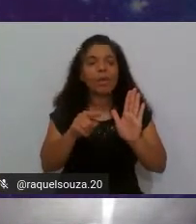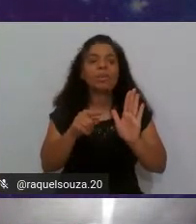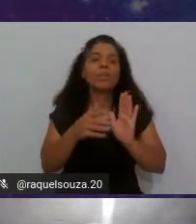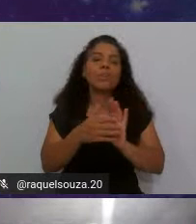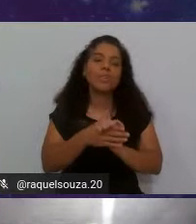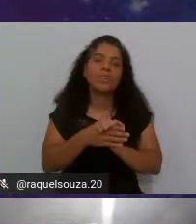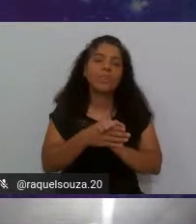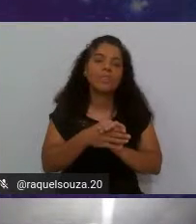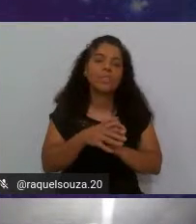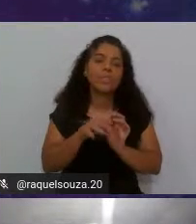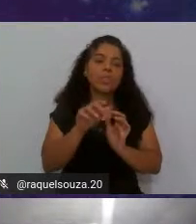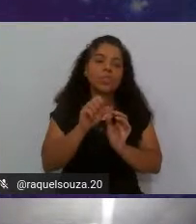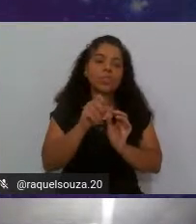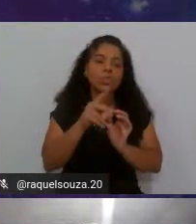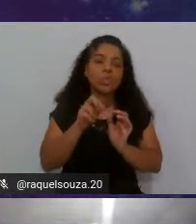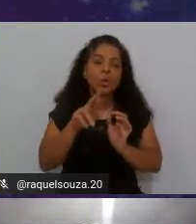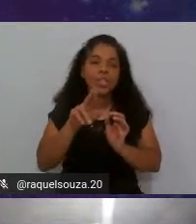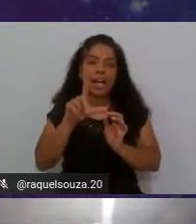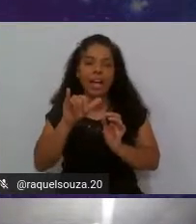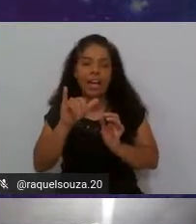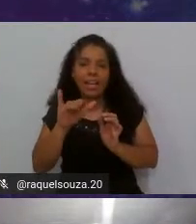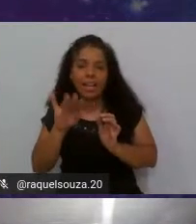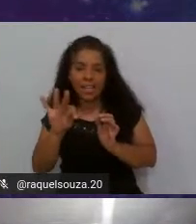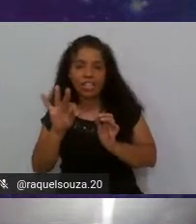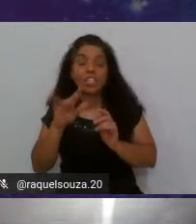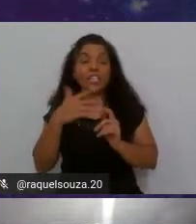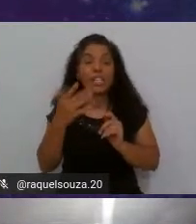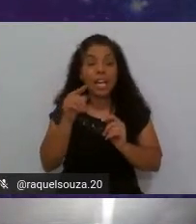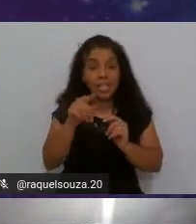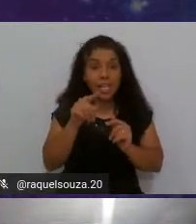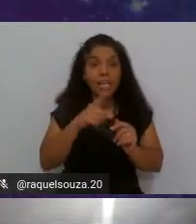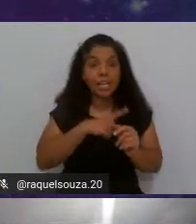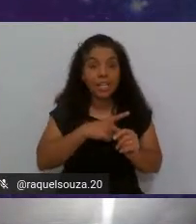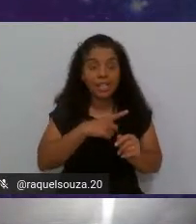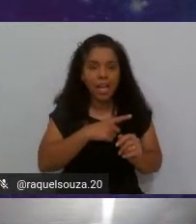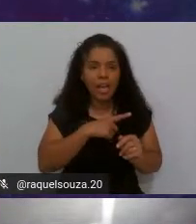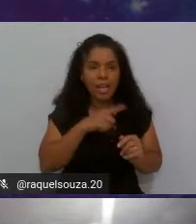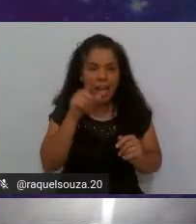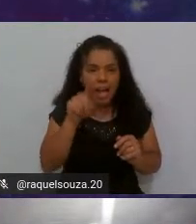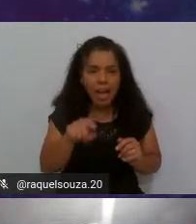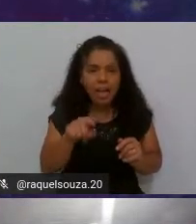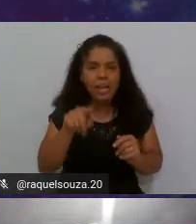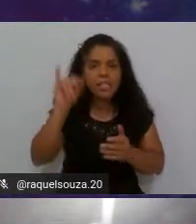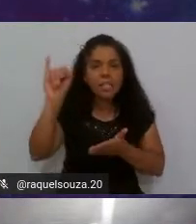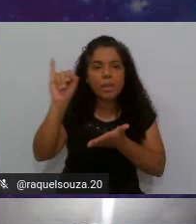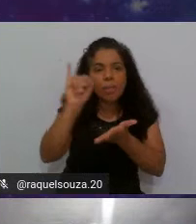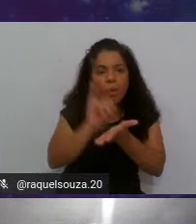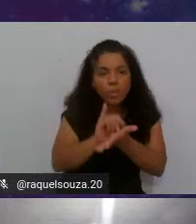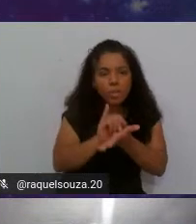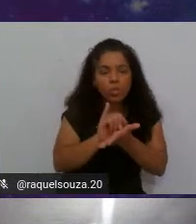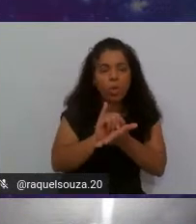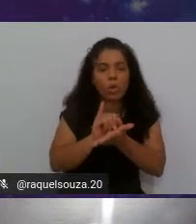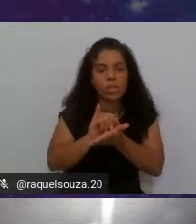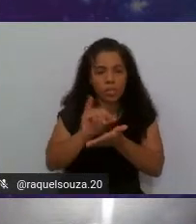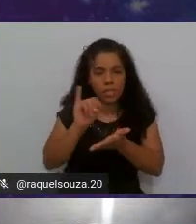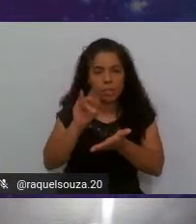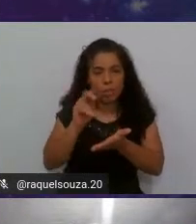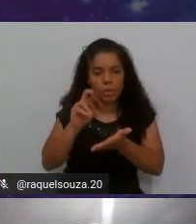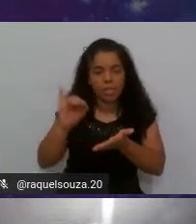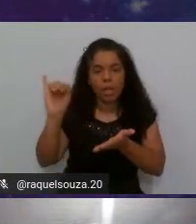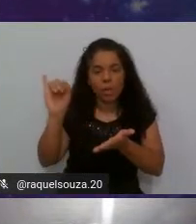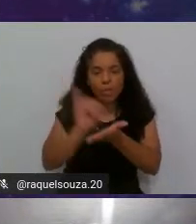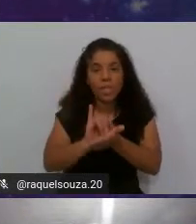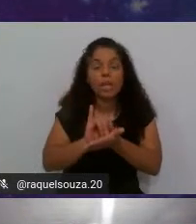pelo sonar lint aí aqui ele tem as importações né aqui é uma